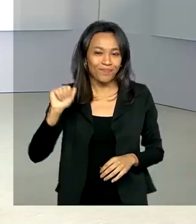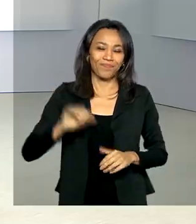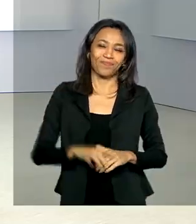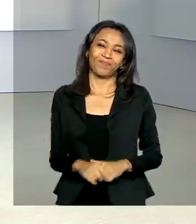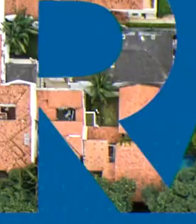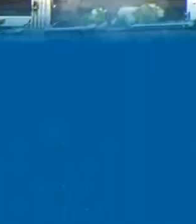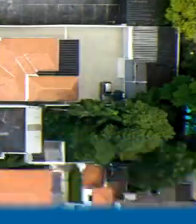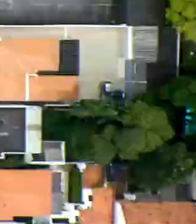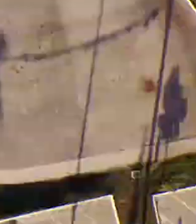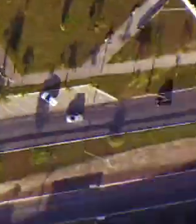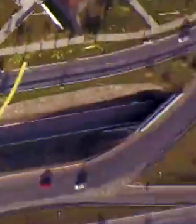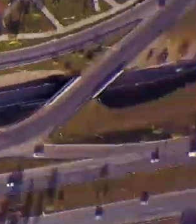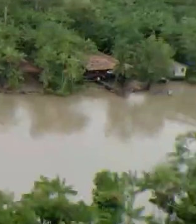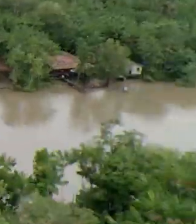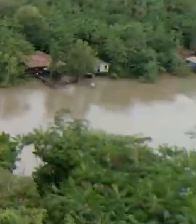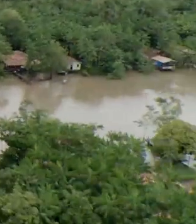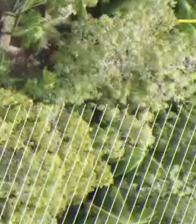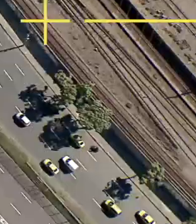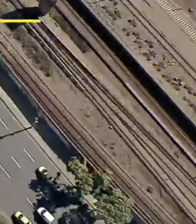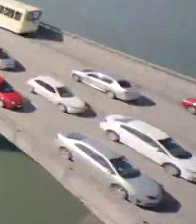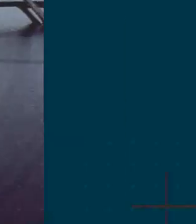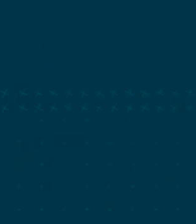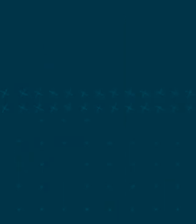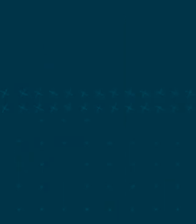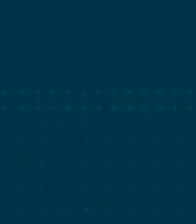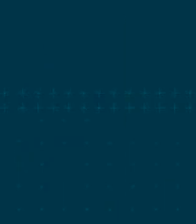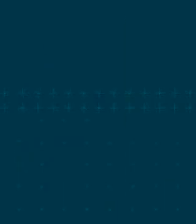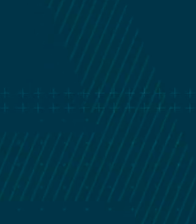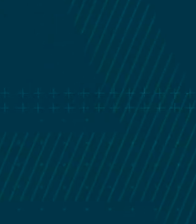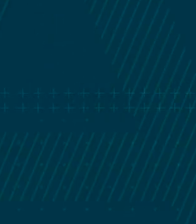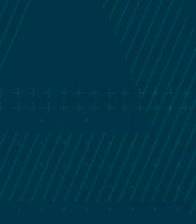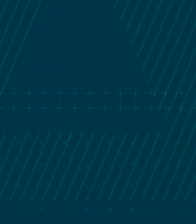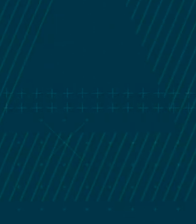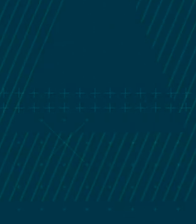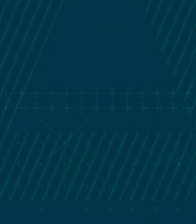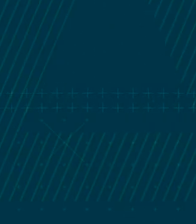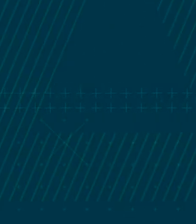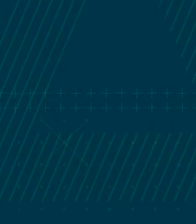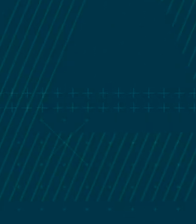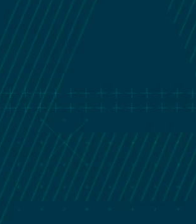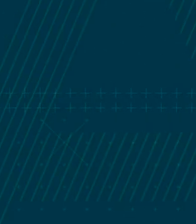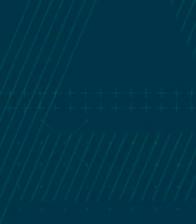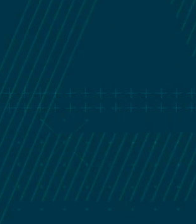e Legendas Pedro Ribeiro Carta